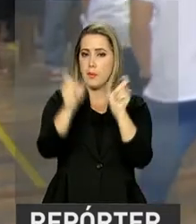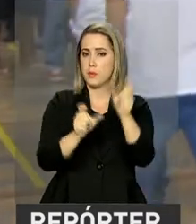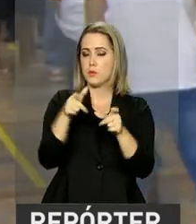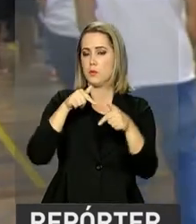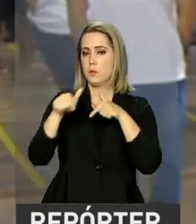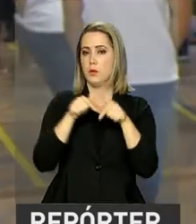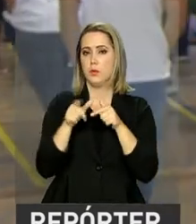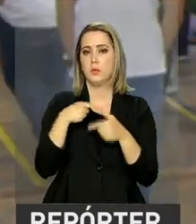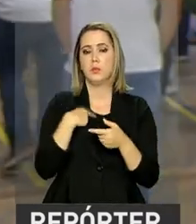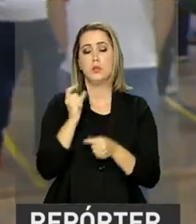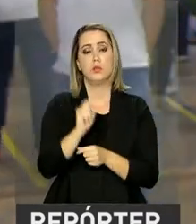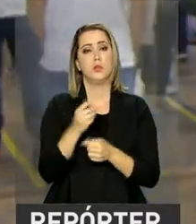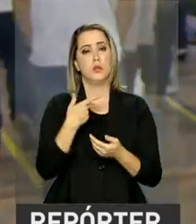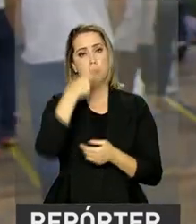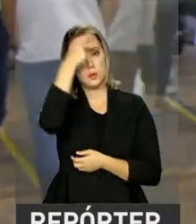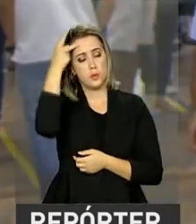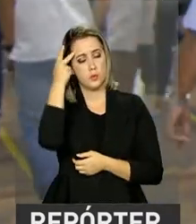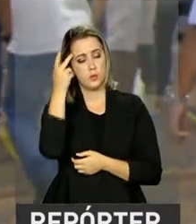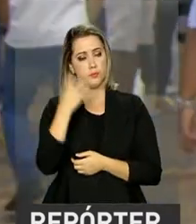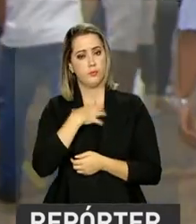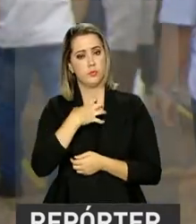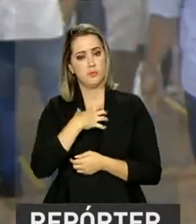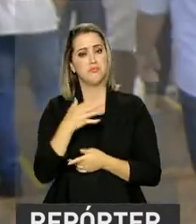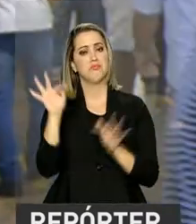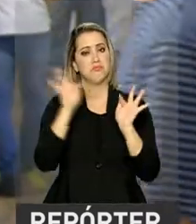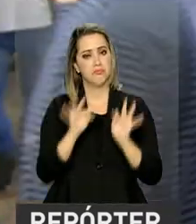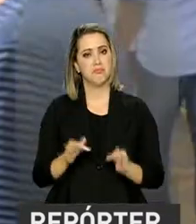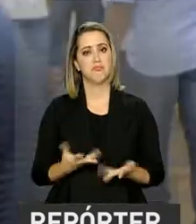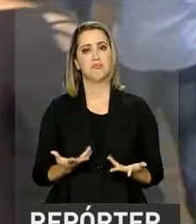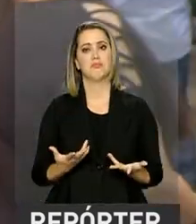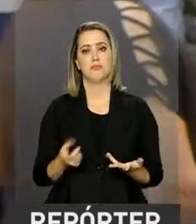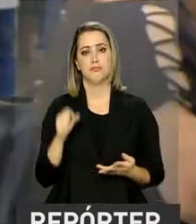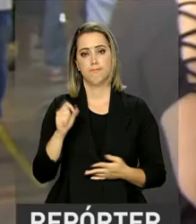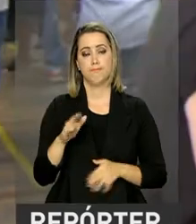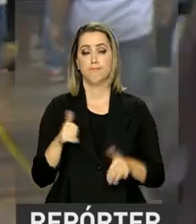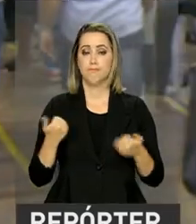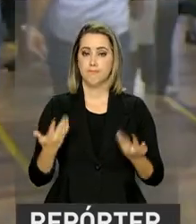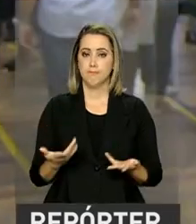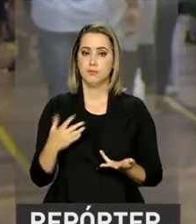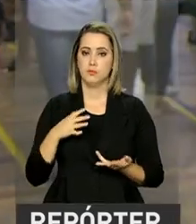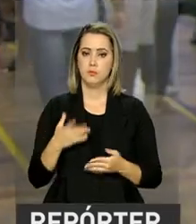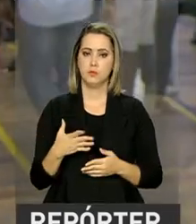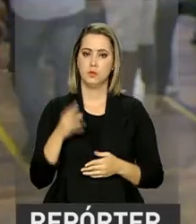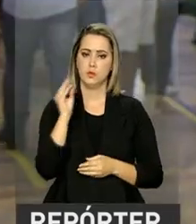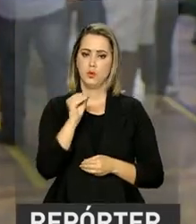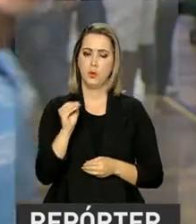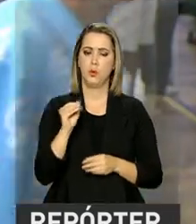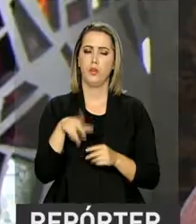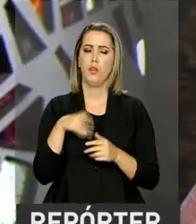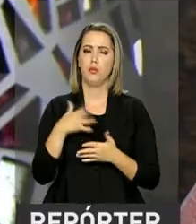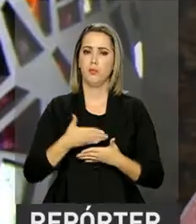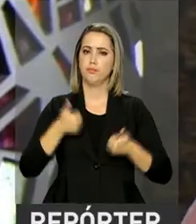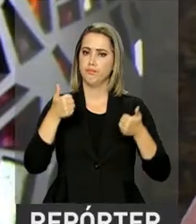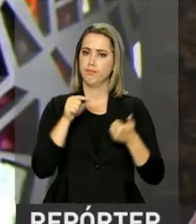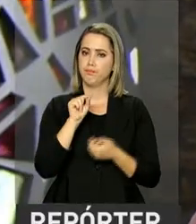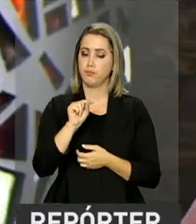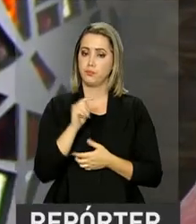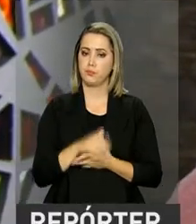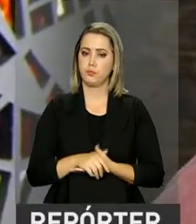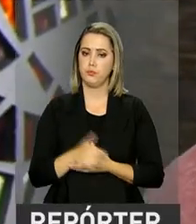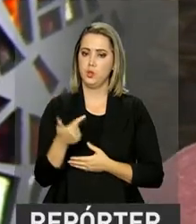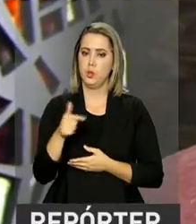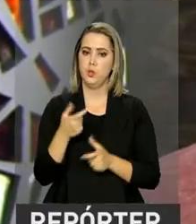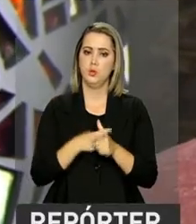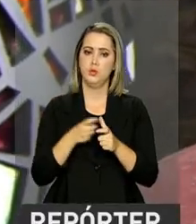feito com que o trabalhador saia satisfeito, né? E que haja um atendimento de qualidade. E para quem não tem